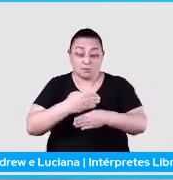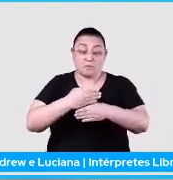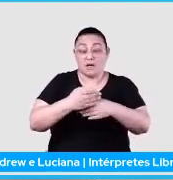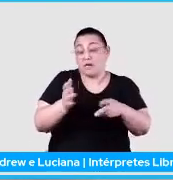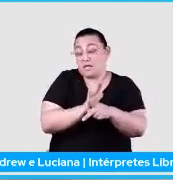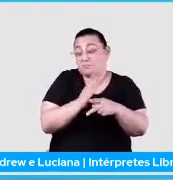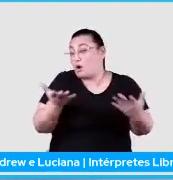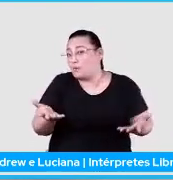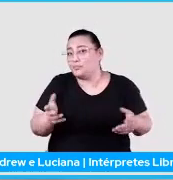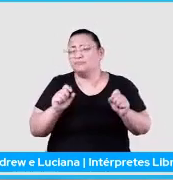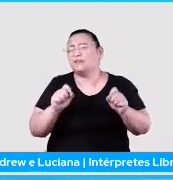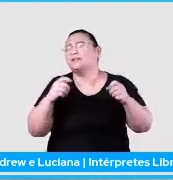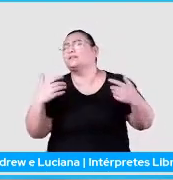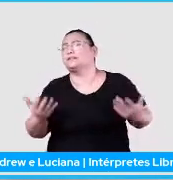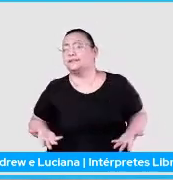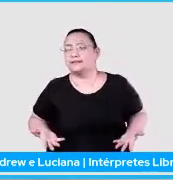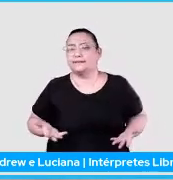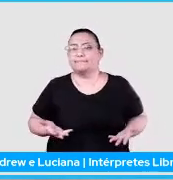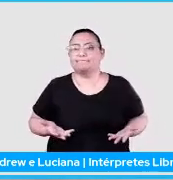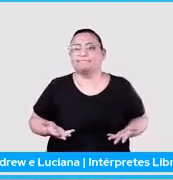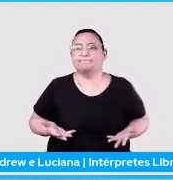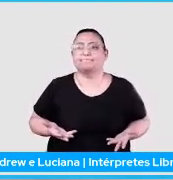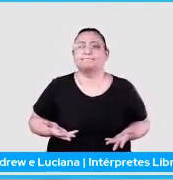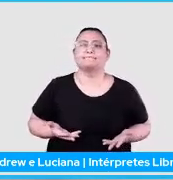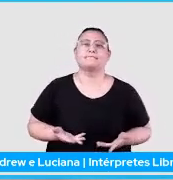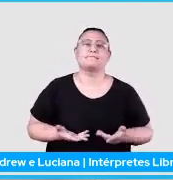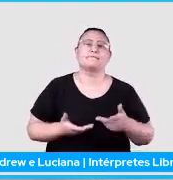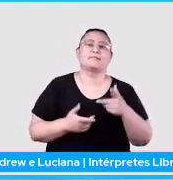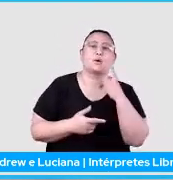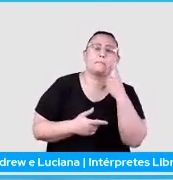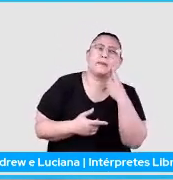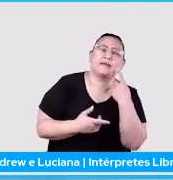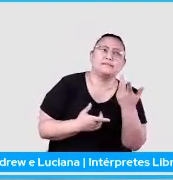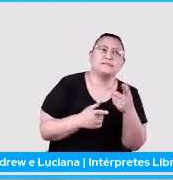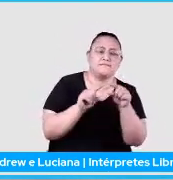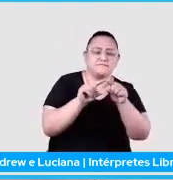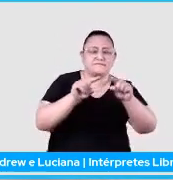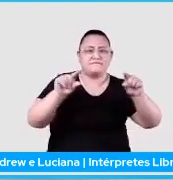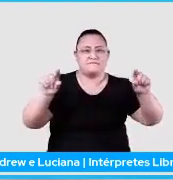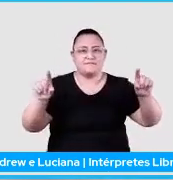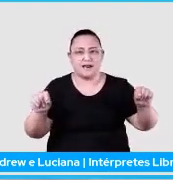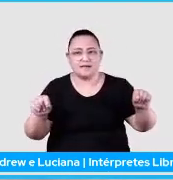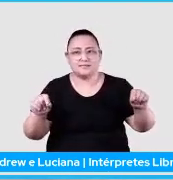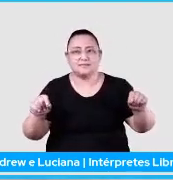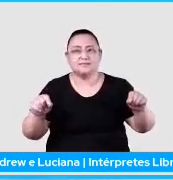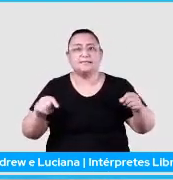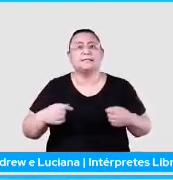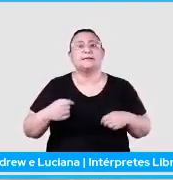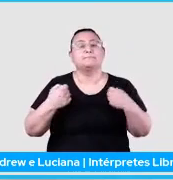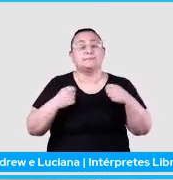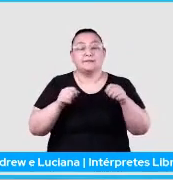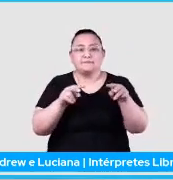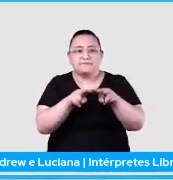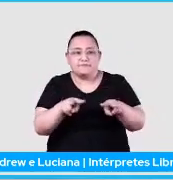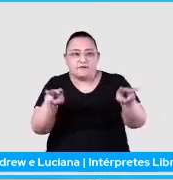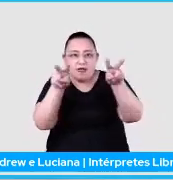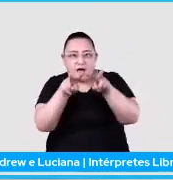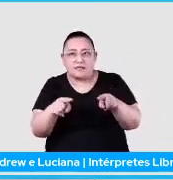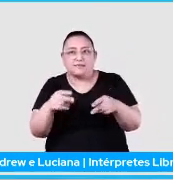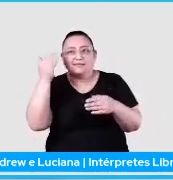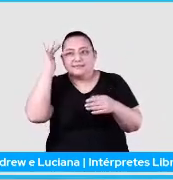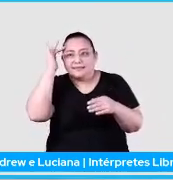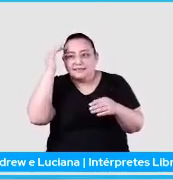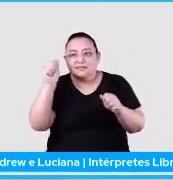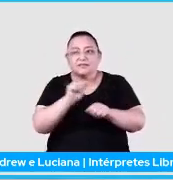E aí, é engraçado porque quando a gente lê essa frase, a gente entende claramente que o Floyd é da banda Pink Floyd,